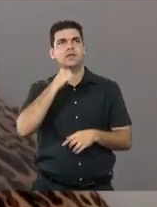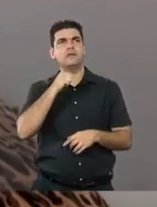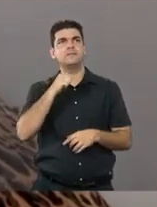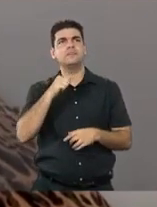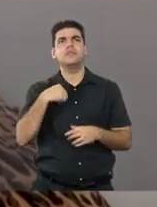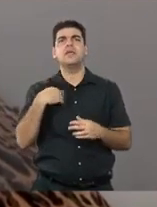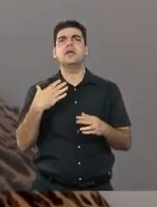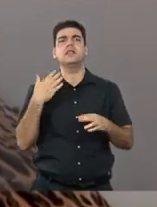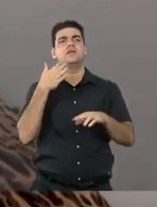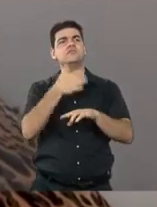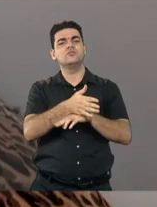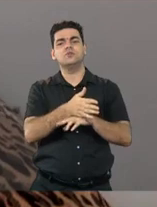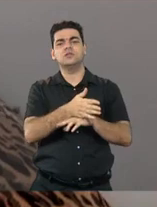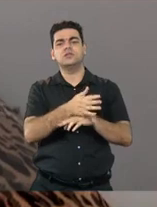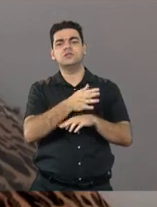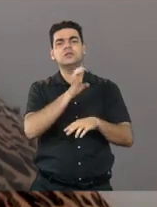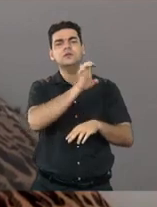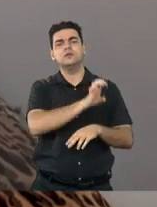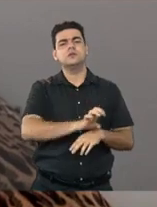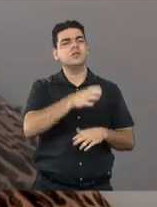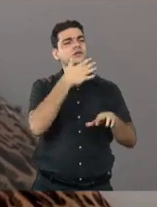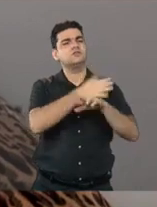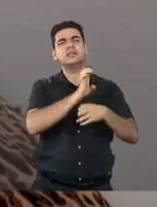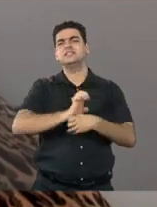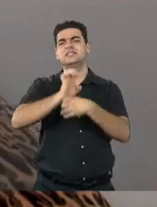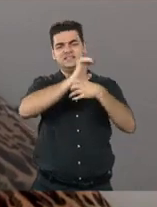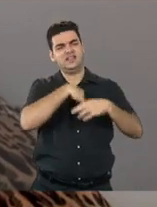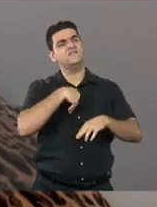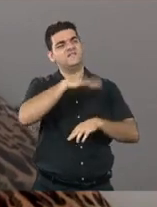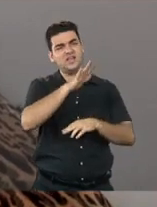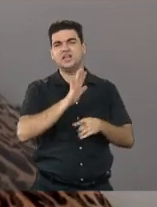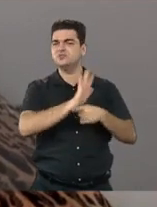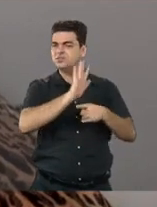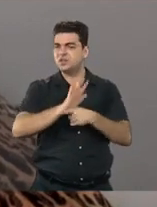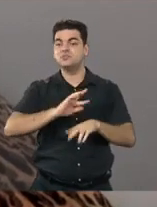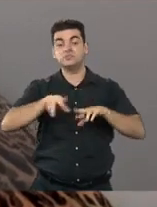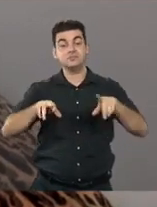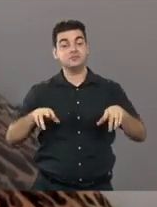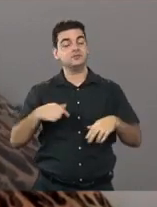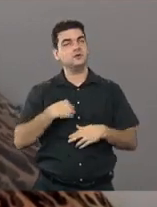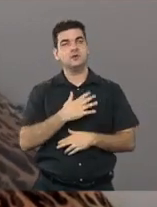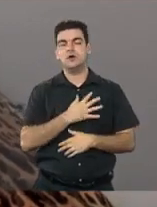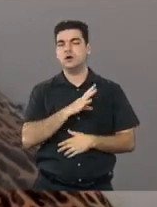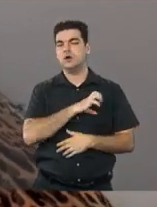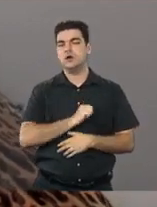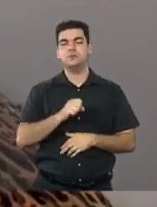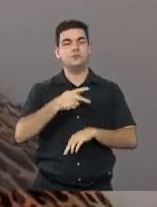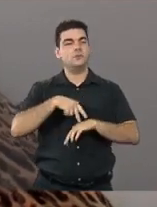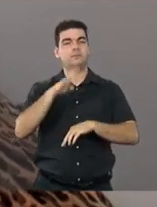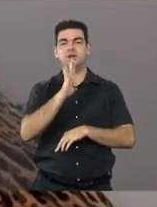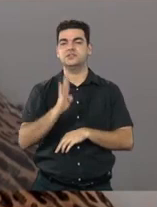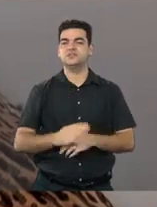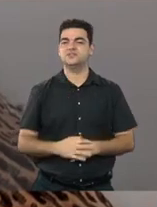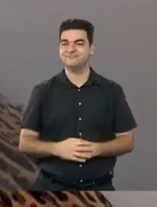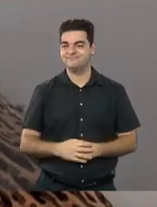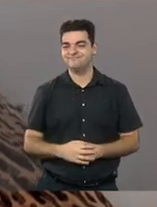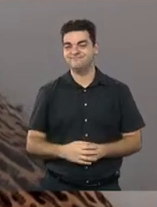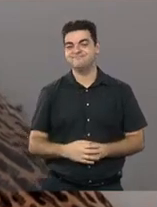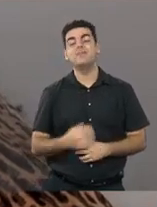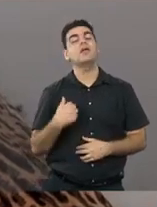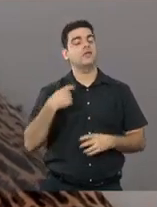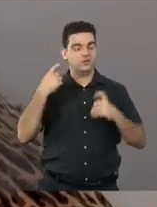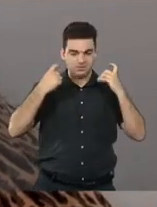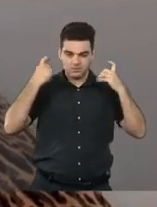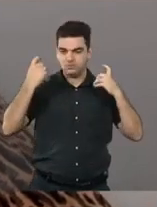livros editados. Ana Luísa Trajano. Então, assim, eu sou alucinada por esse país. Então, assim, sou muito